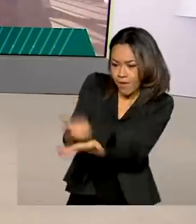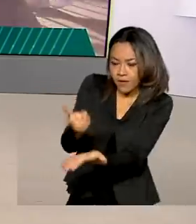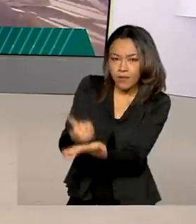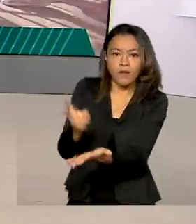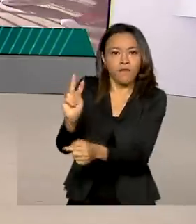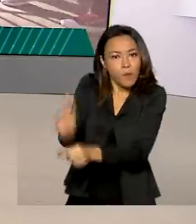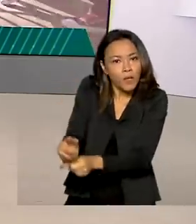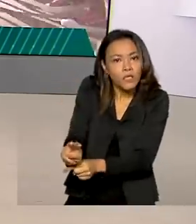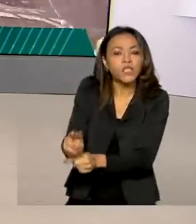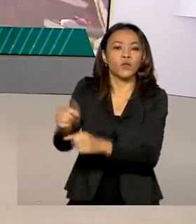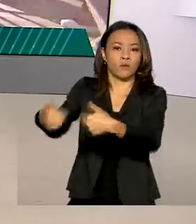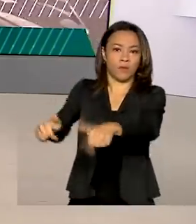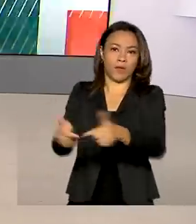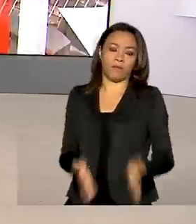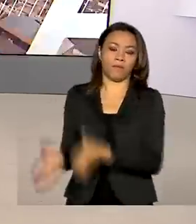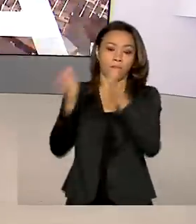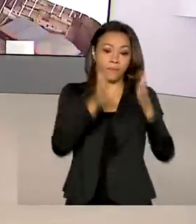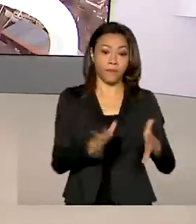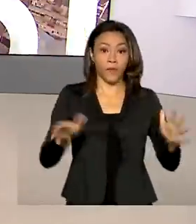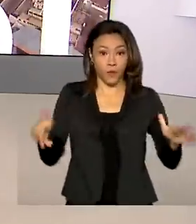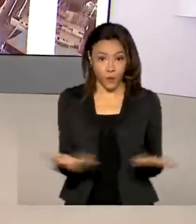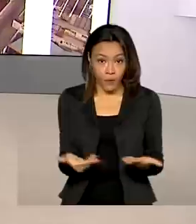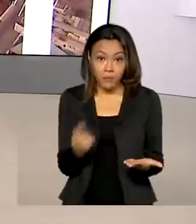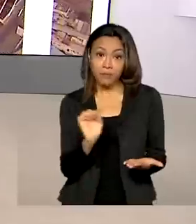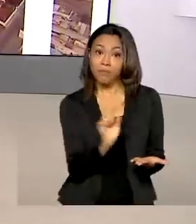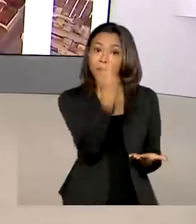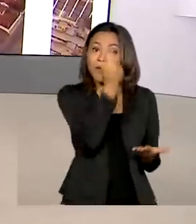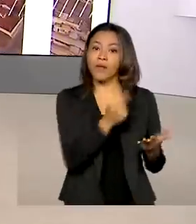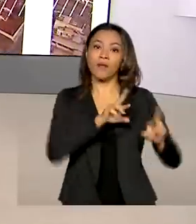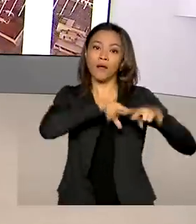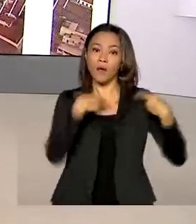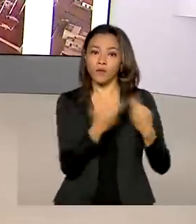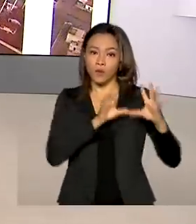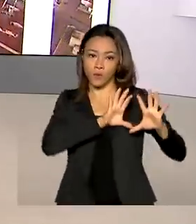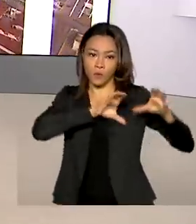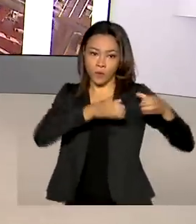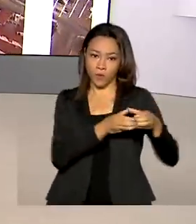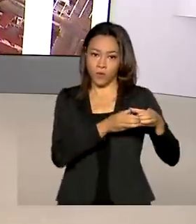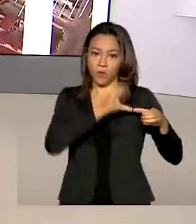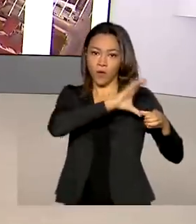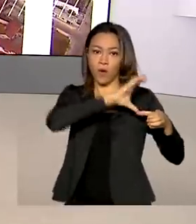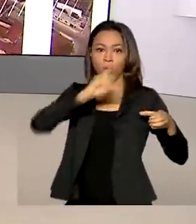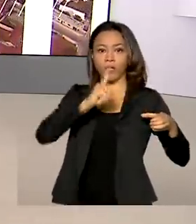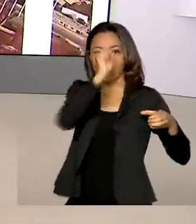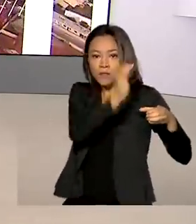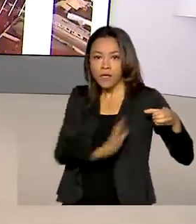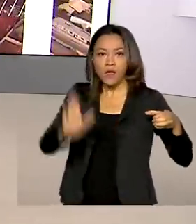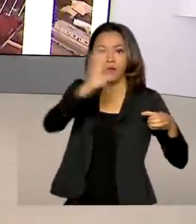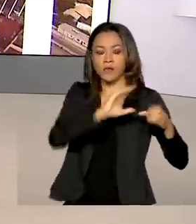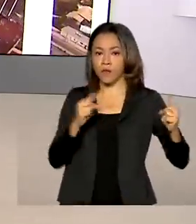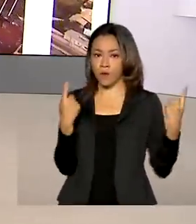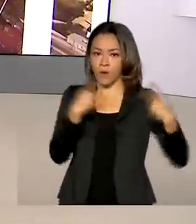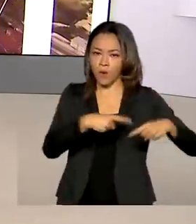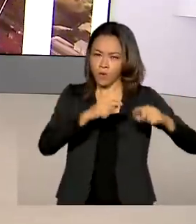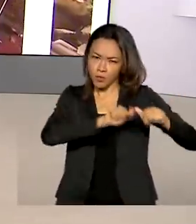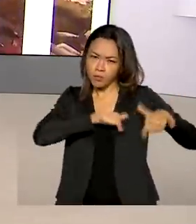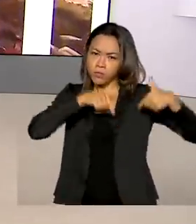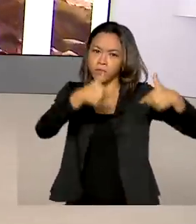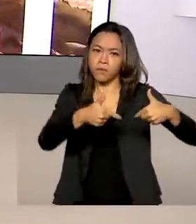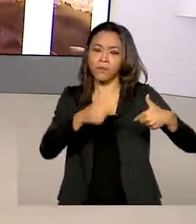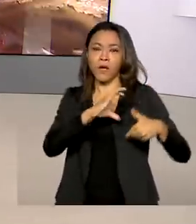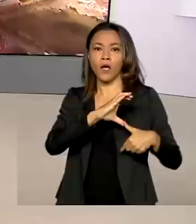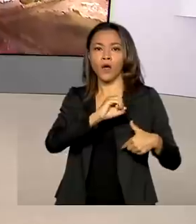E hoje será realizada a primeira reunião do Comitê de Coordenação Nacional para enfrentamento da pandemia da Covid-19